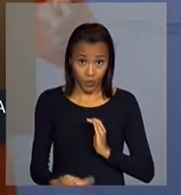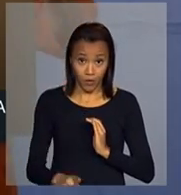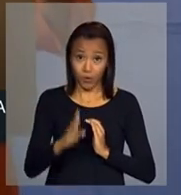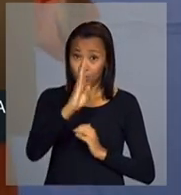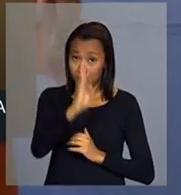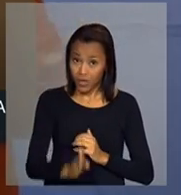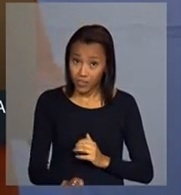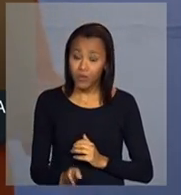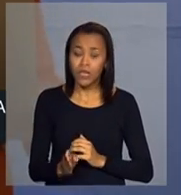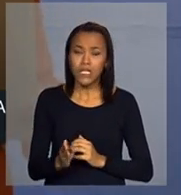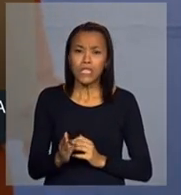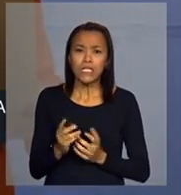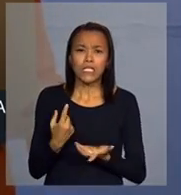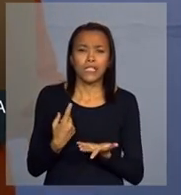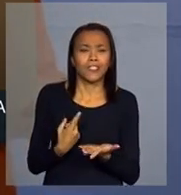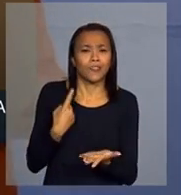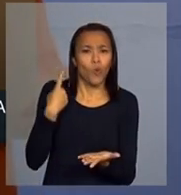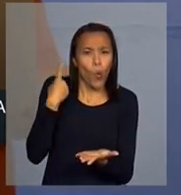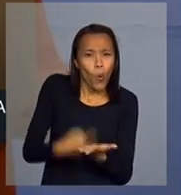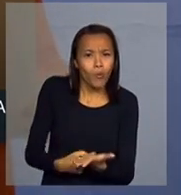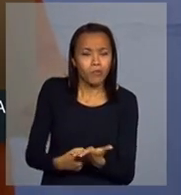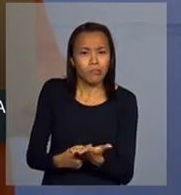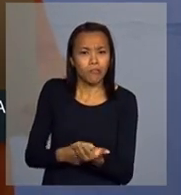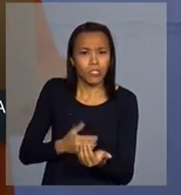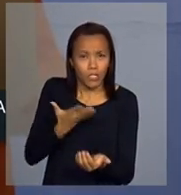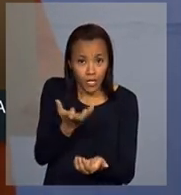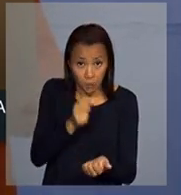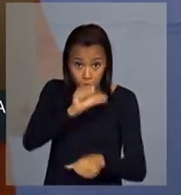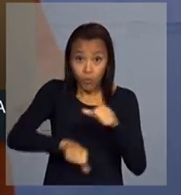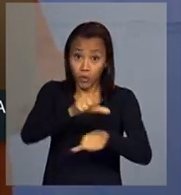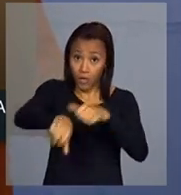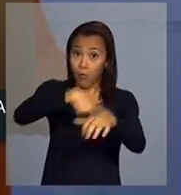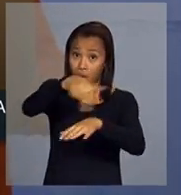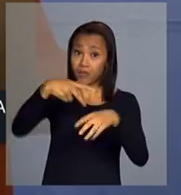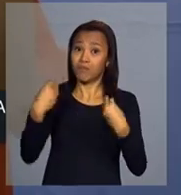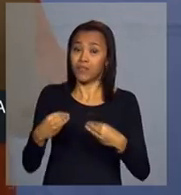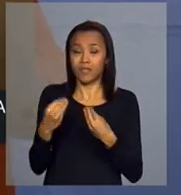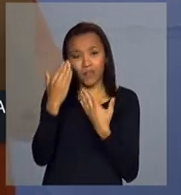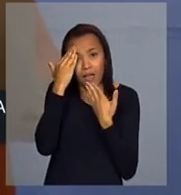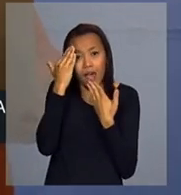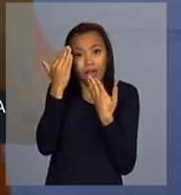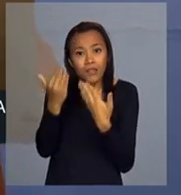dedicaram à transformação do país devem a Miguel Arraes.